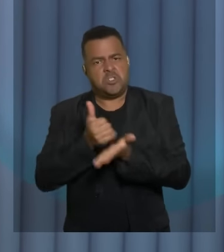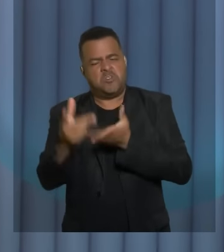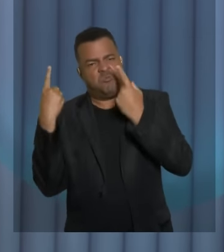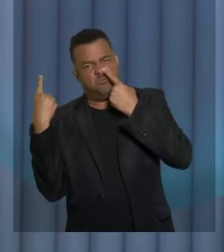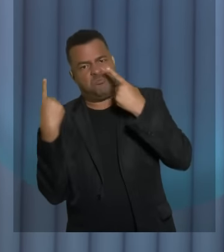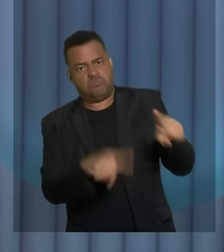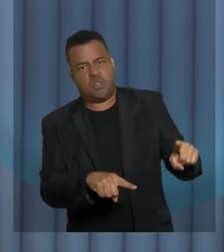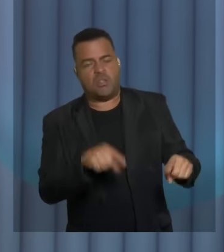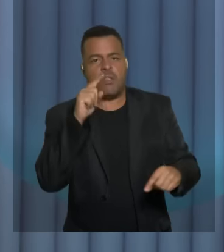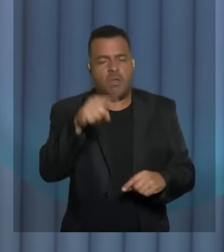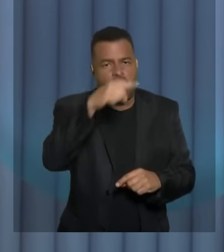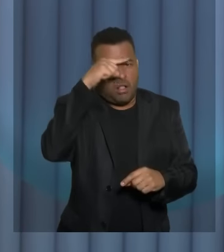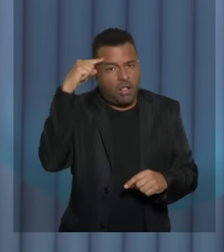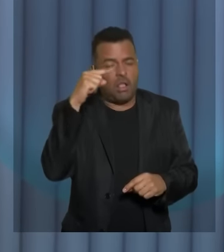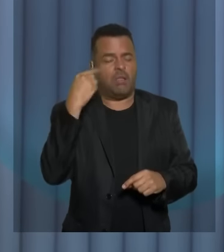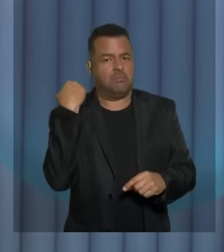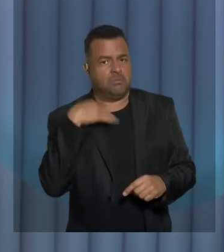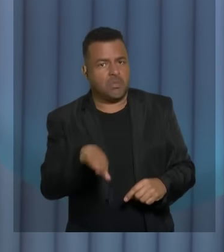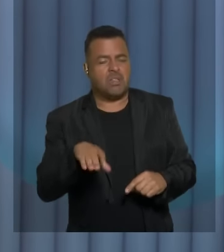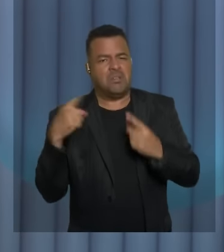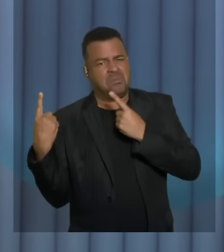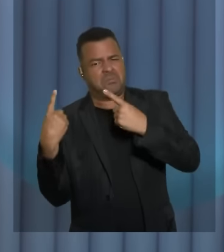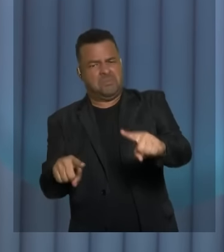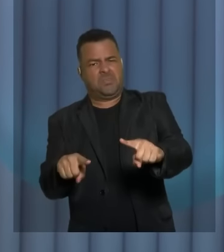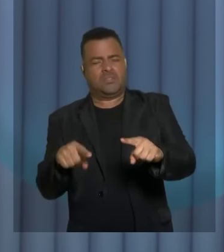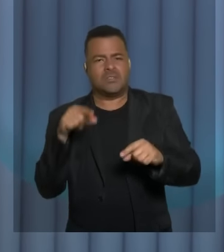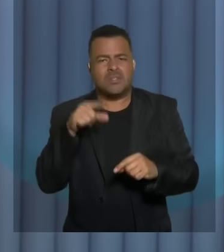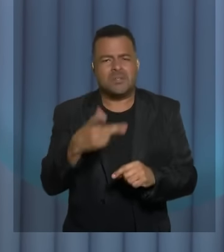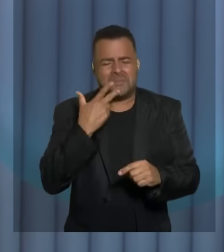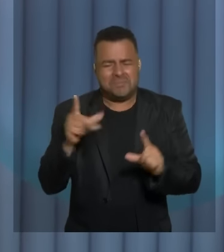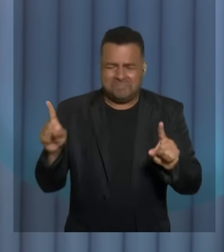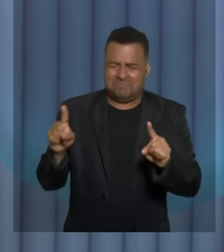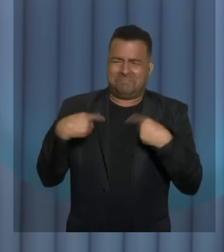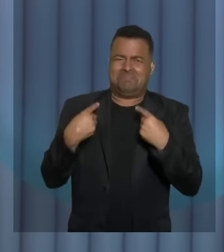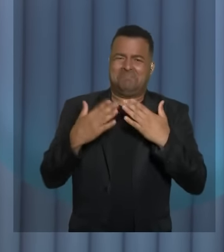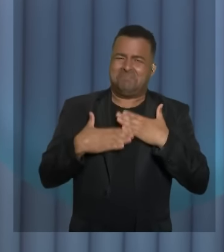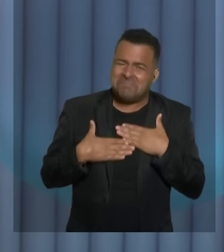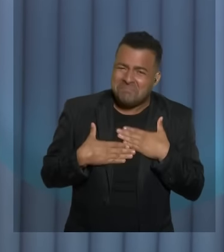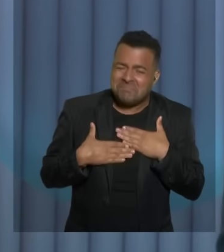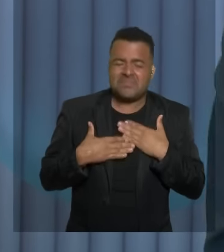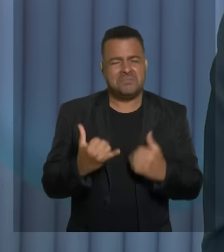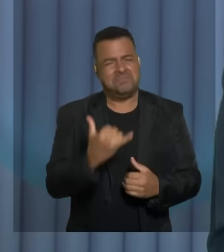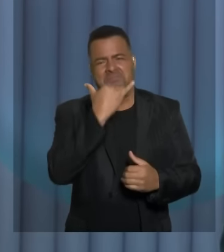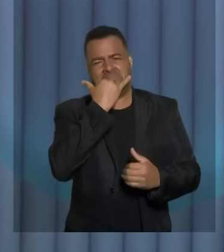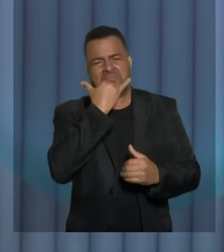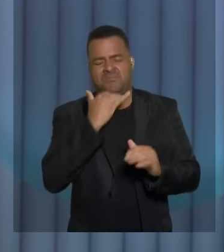a candidata Lúcia agora a senhora já vem com agressões que são absolutamente infundadas